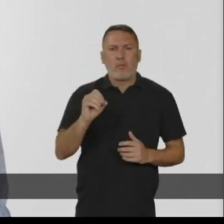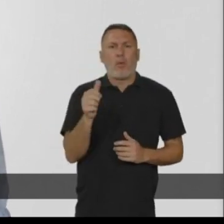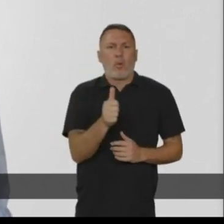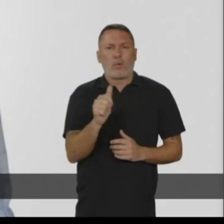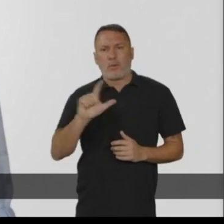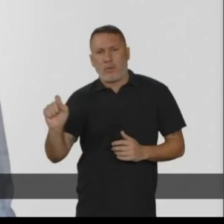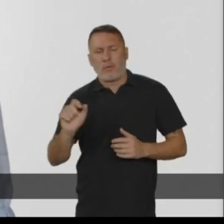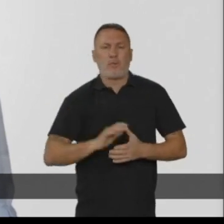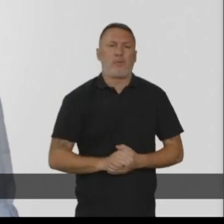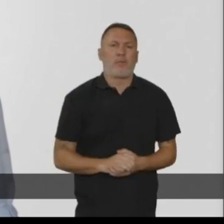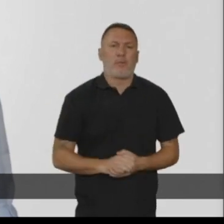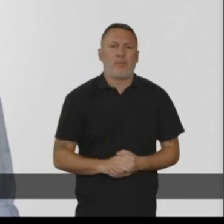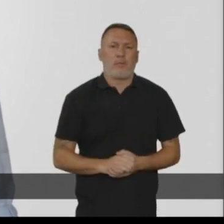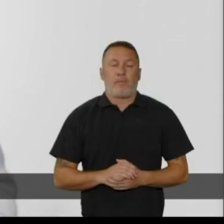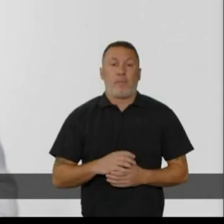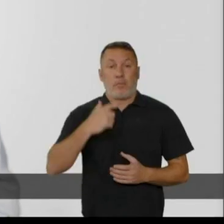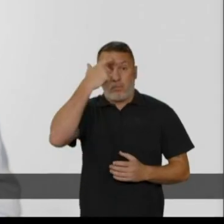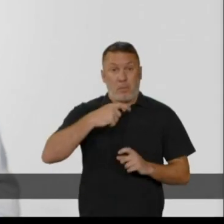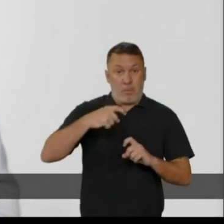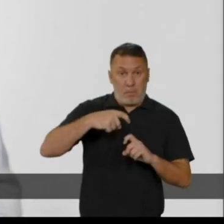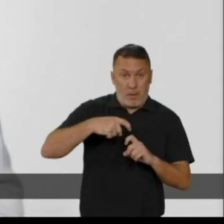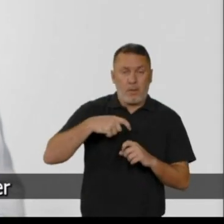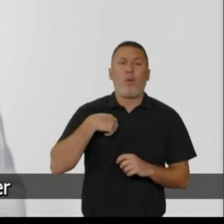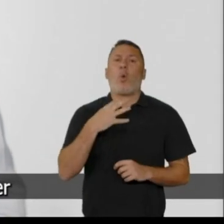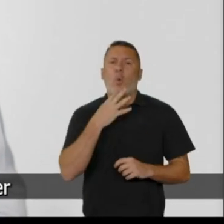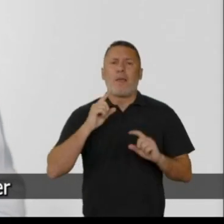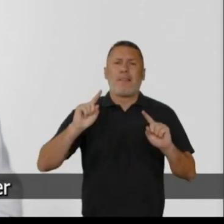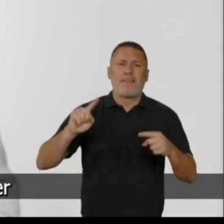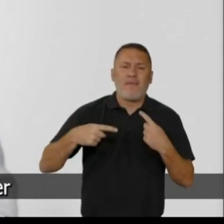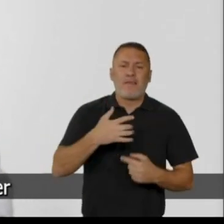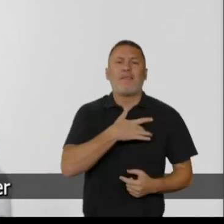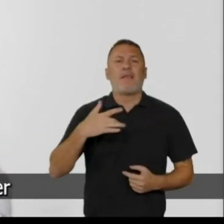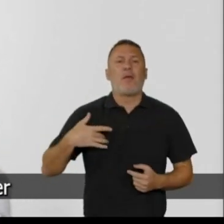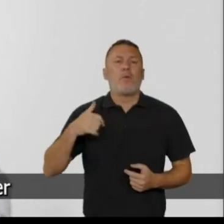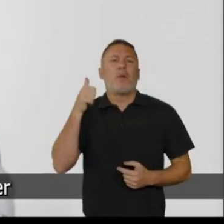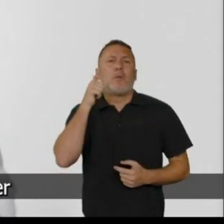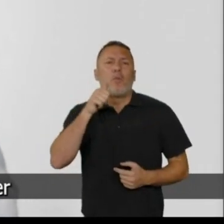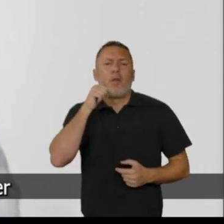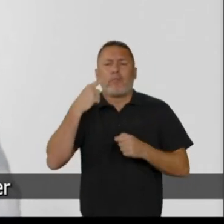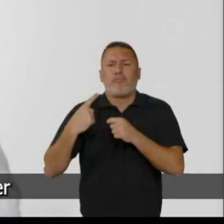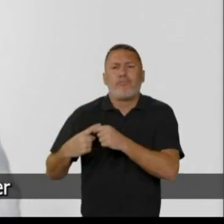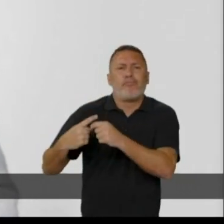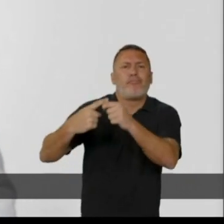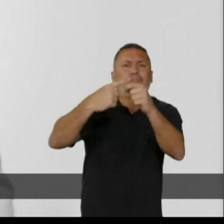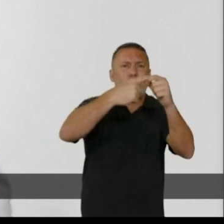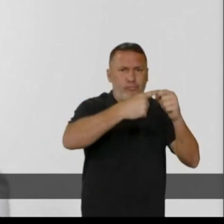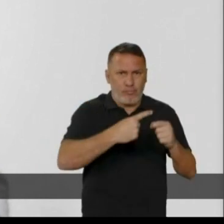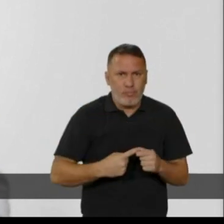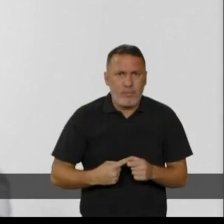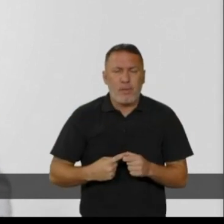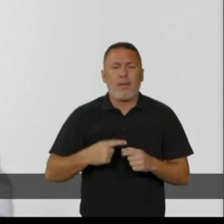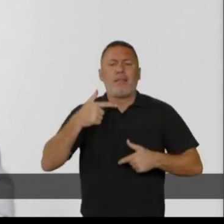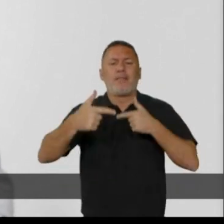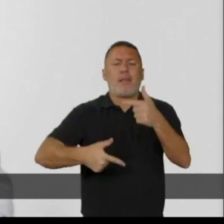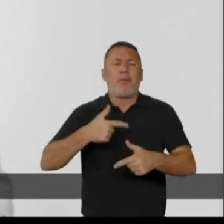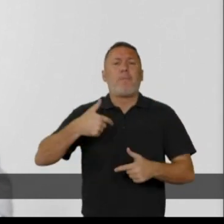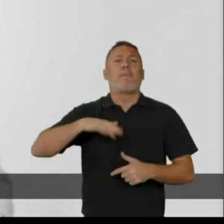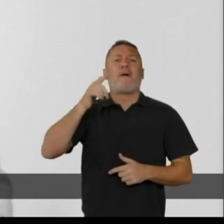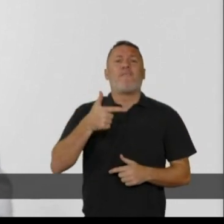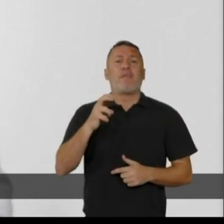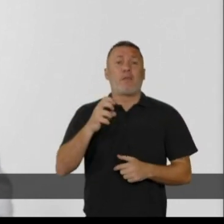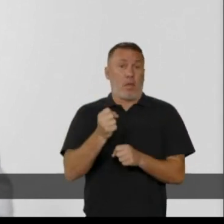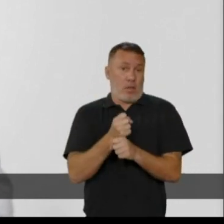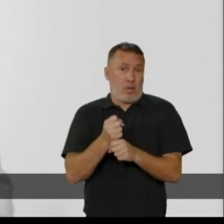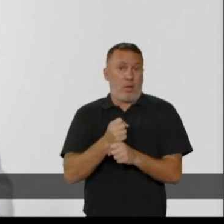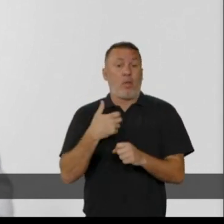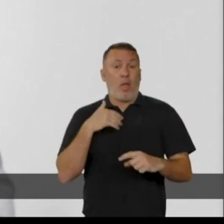Ferraço 11100. Como médica, conheço os desafios da saúde da mulher em vários municípios. Com mais